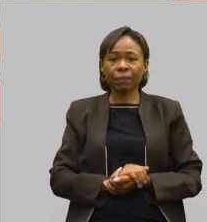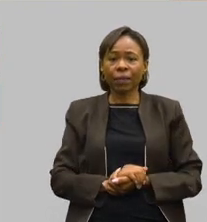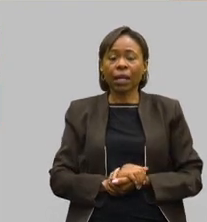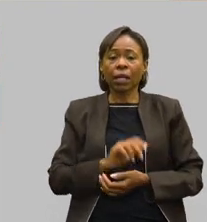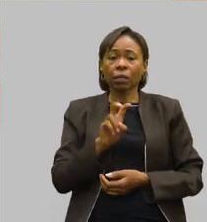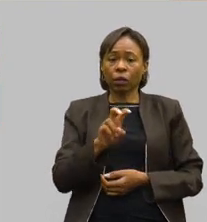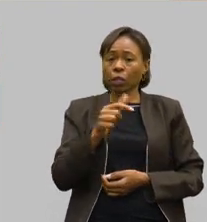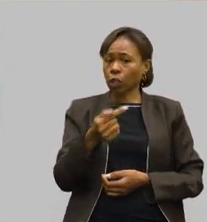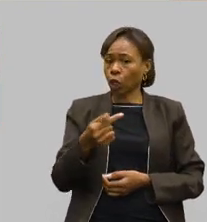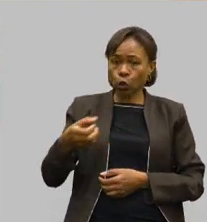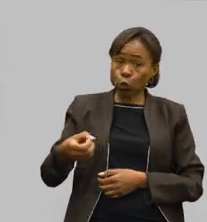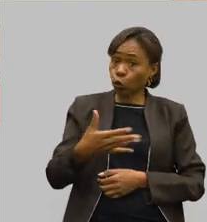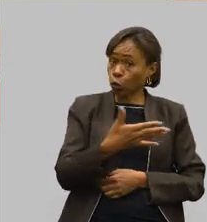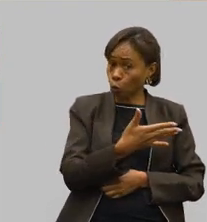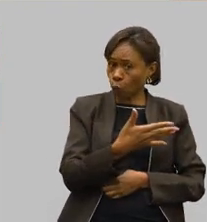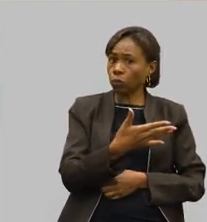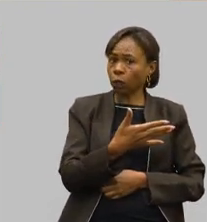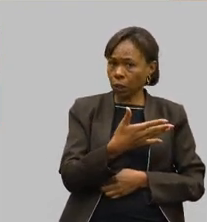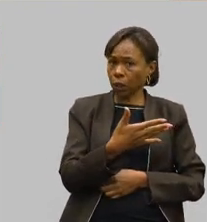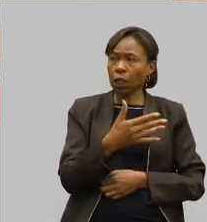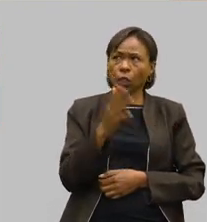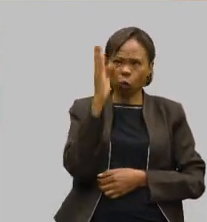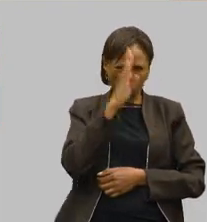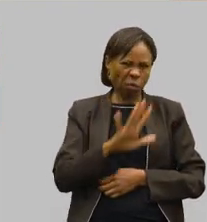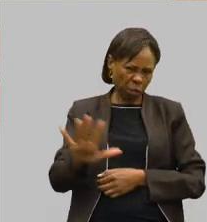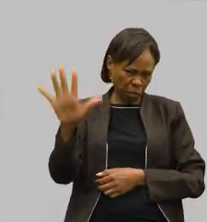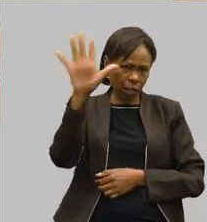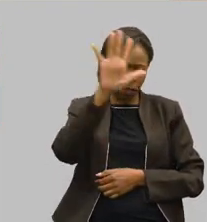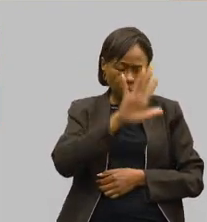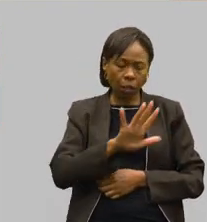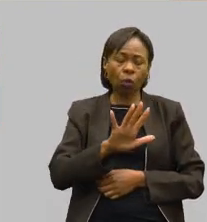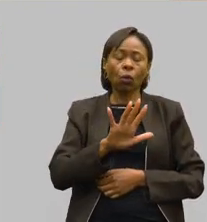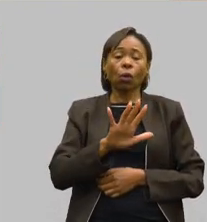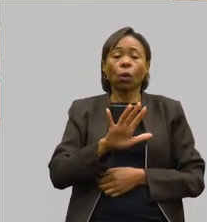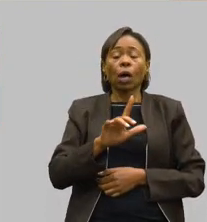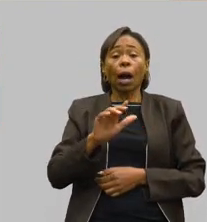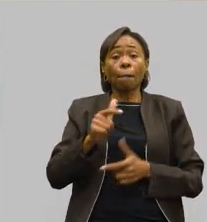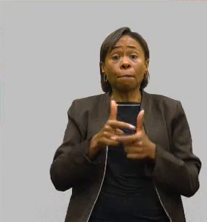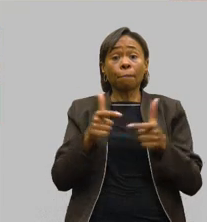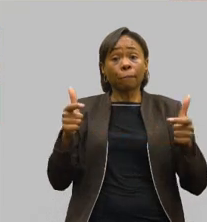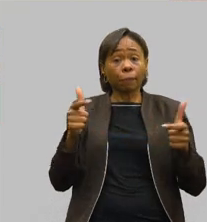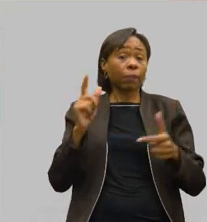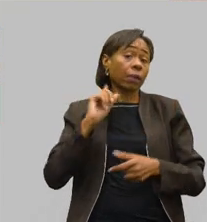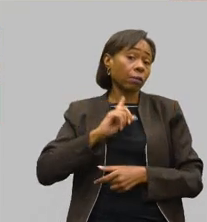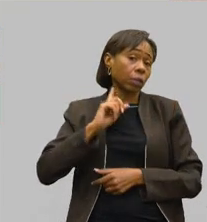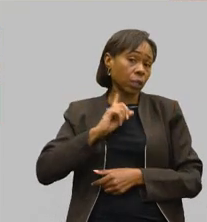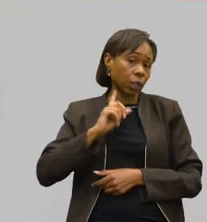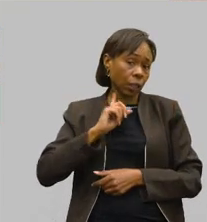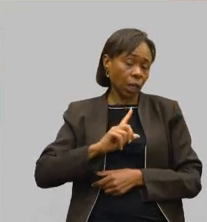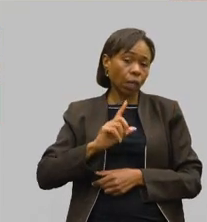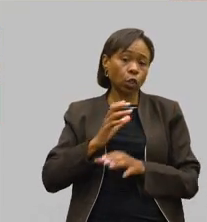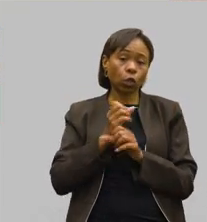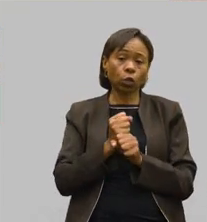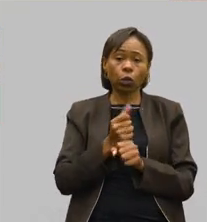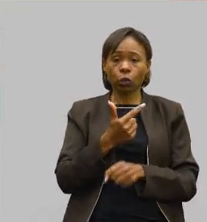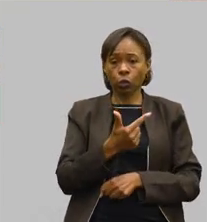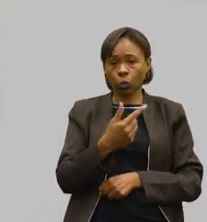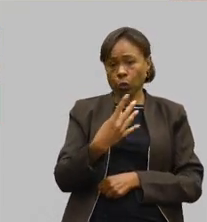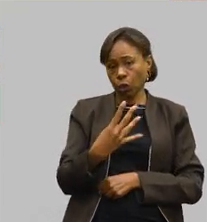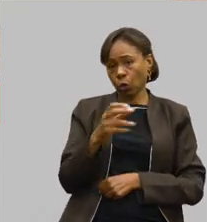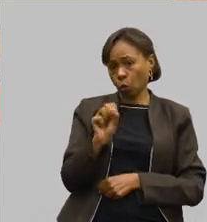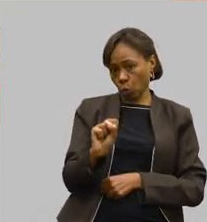novas inclusões, digo nacionalmente, a maioria em Minas Gerais, ao todo, são 248 pessoas